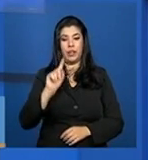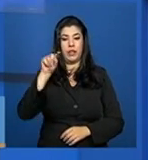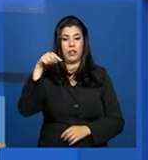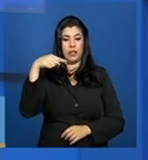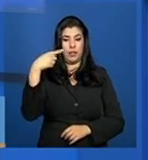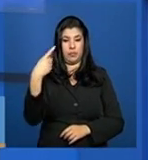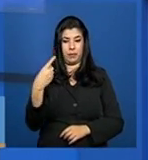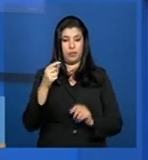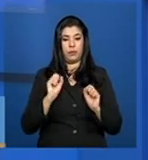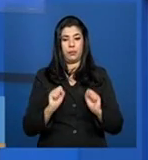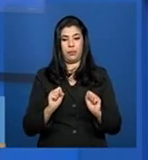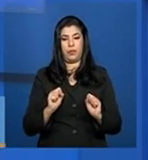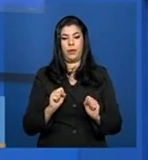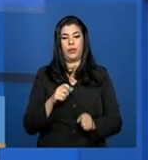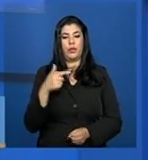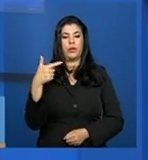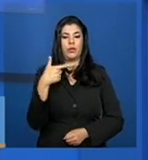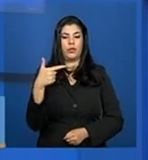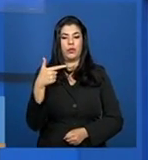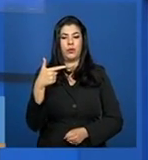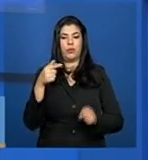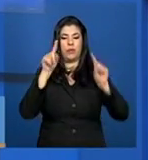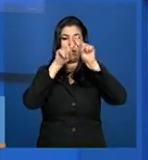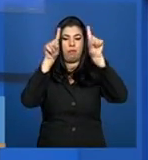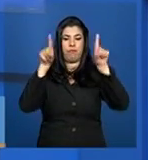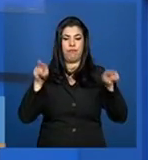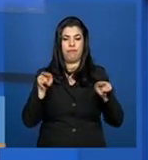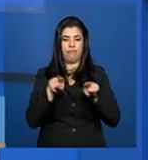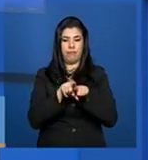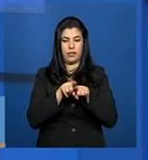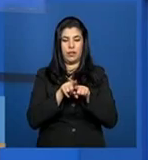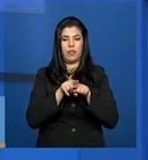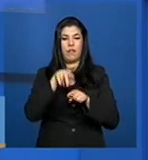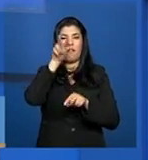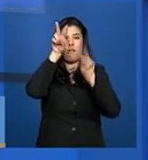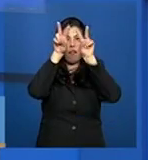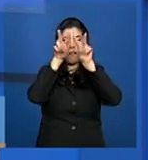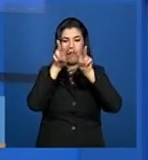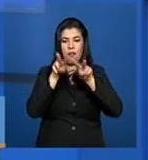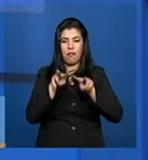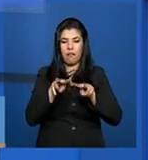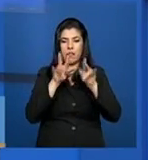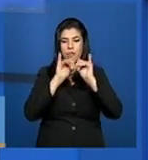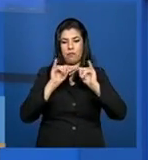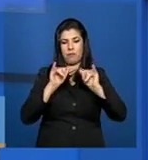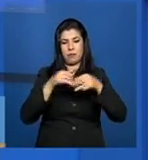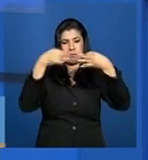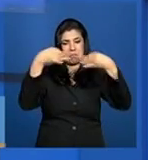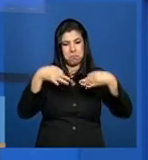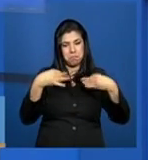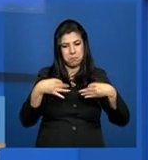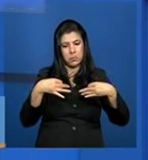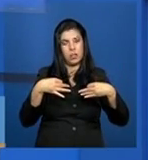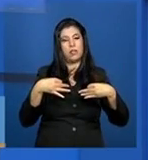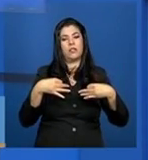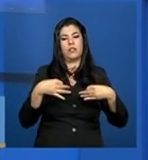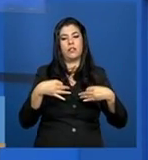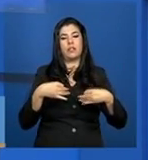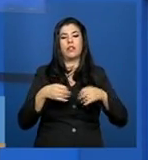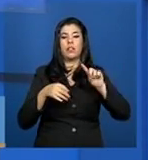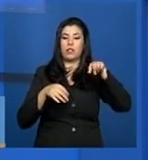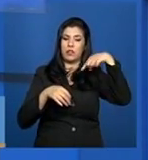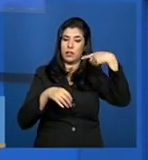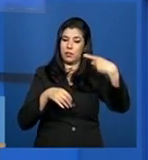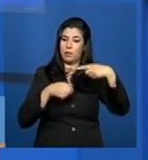ter mais uma, a segunda tela vai ser uma tela para ele conferir as informações da entidade e, estando certinho, ele vai detalhar